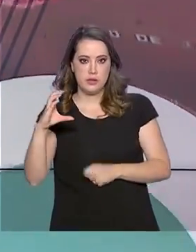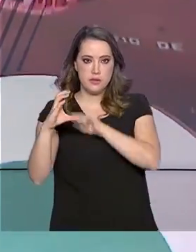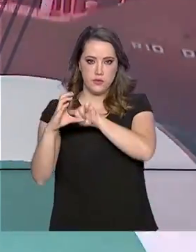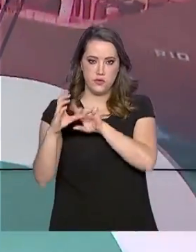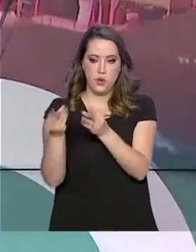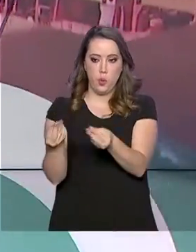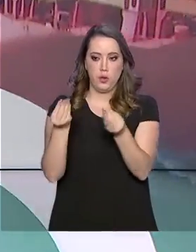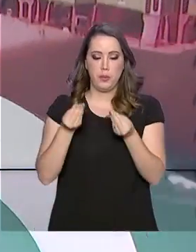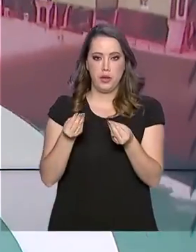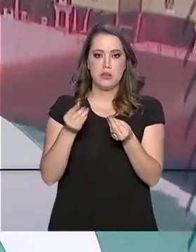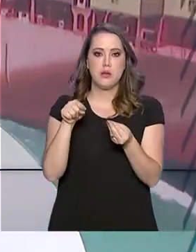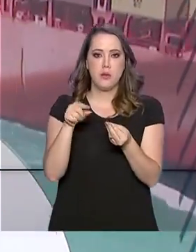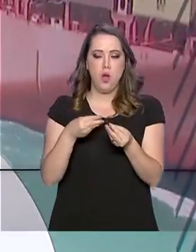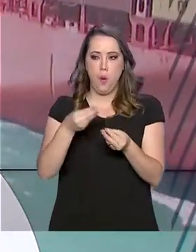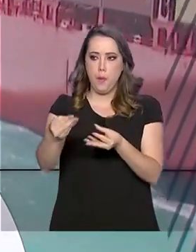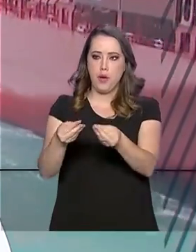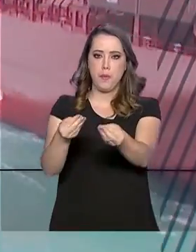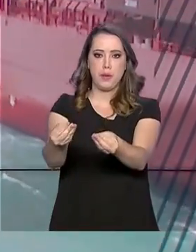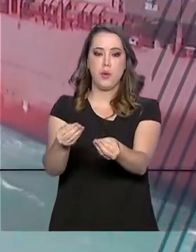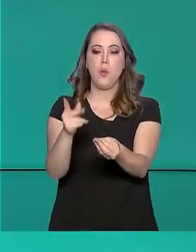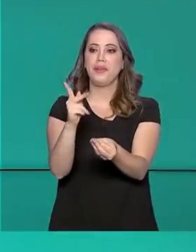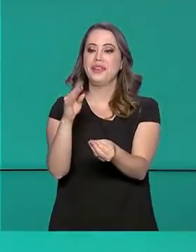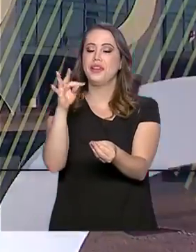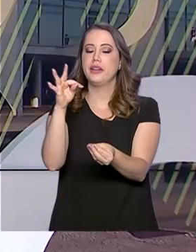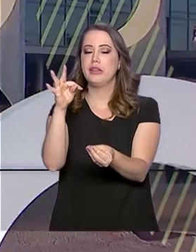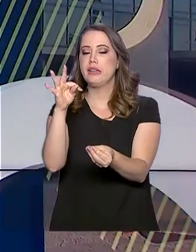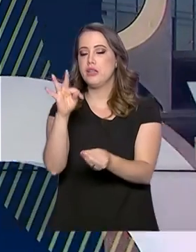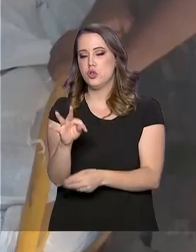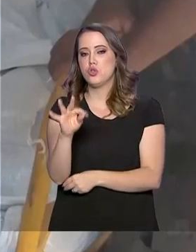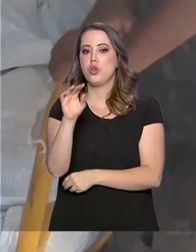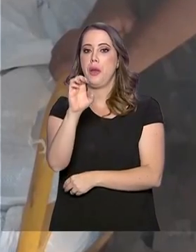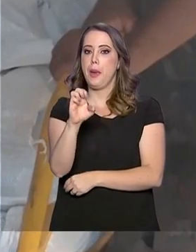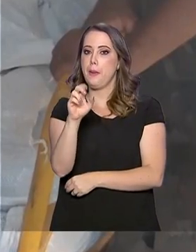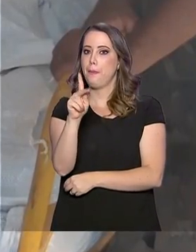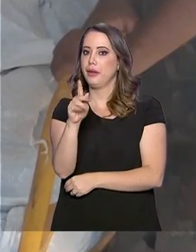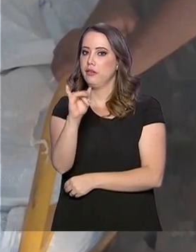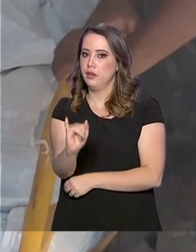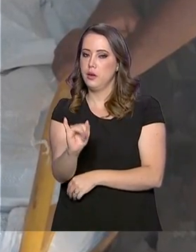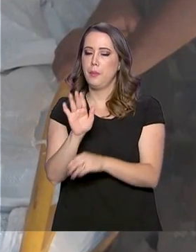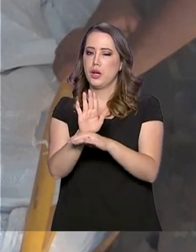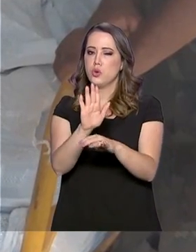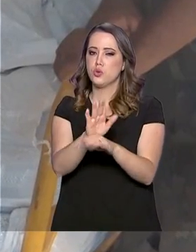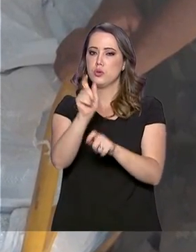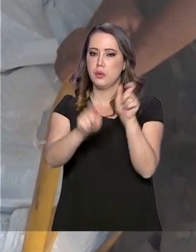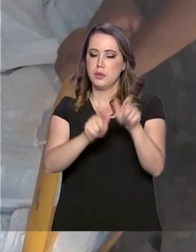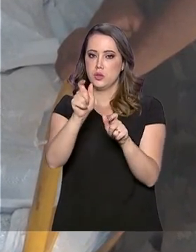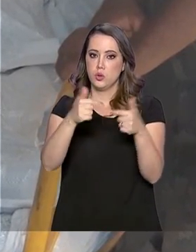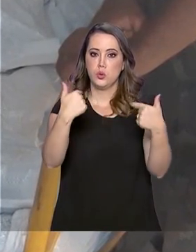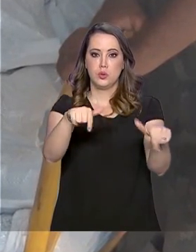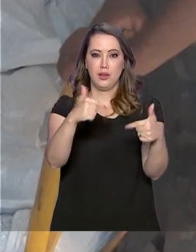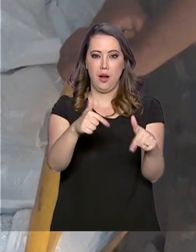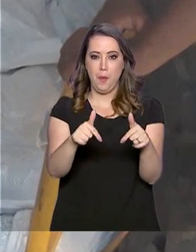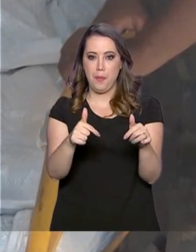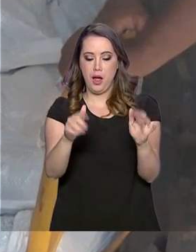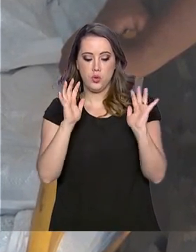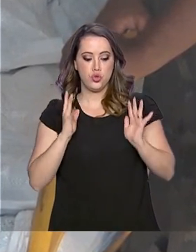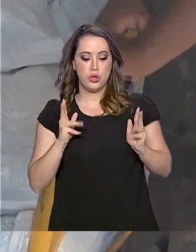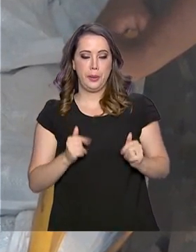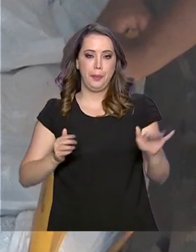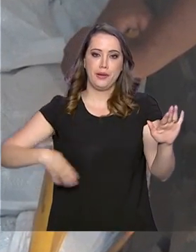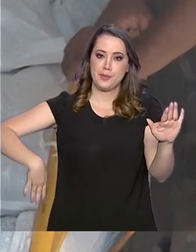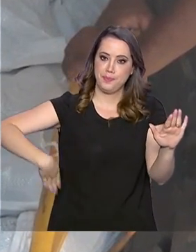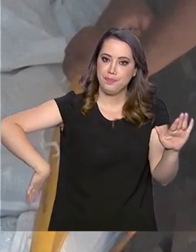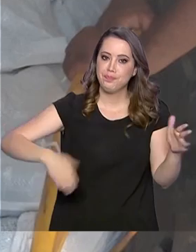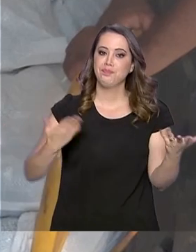recebeu kits de proteção enviados pela Petrobras para ajudar na proteção de quem está na missão de retirar resíduos de óleo das